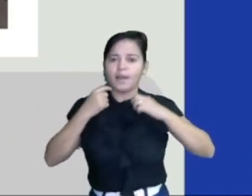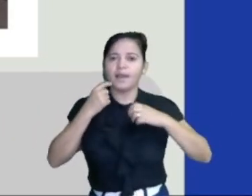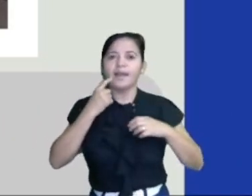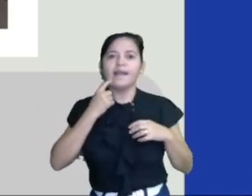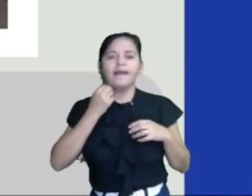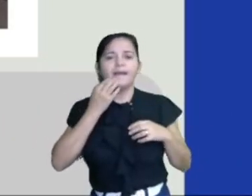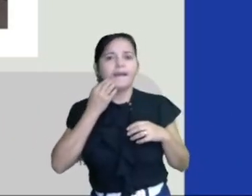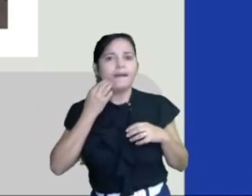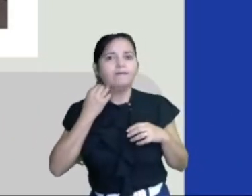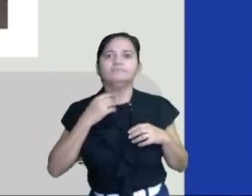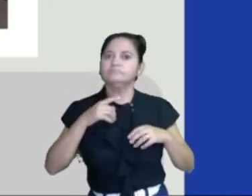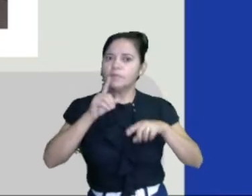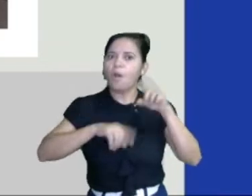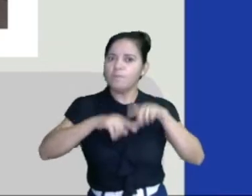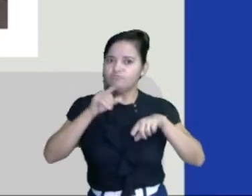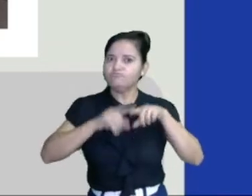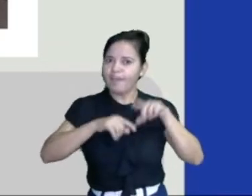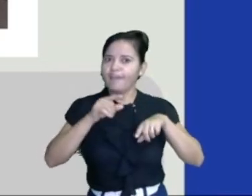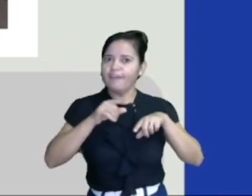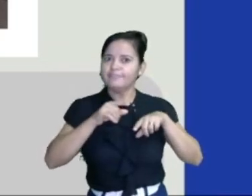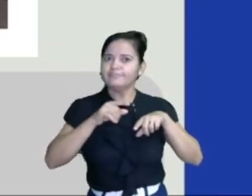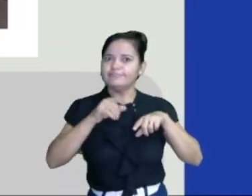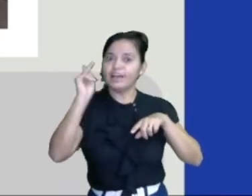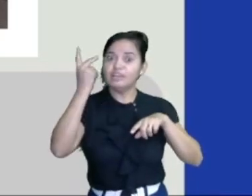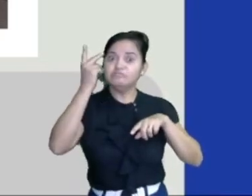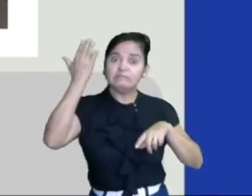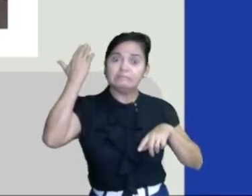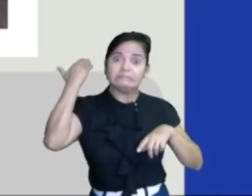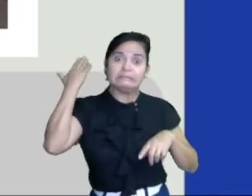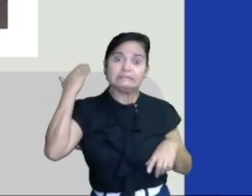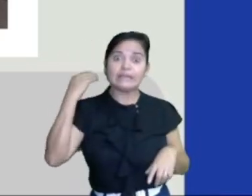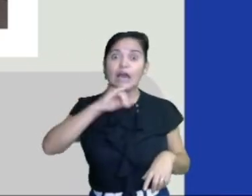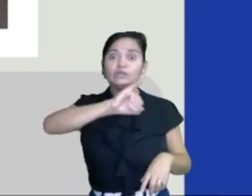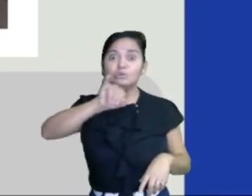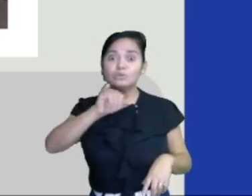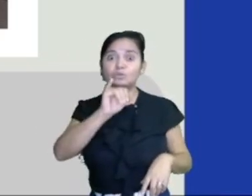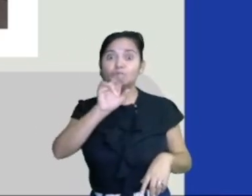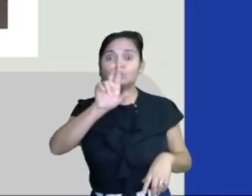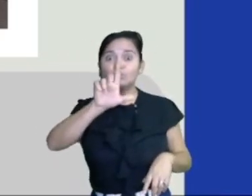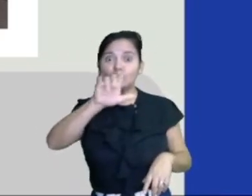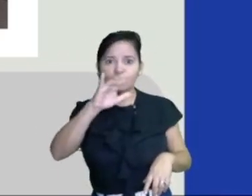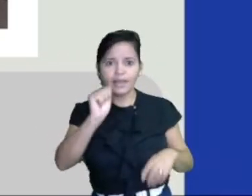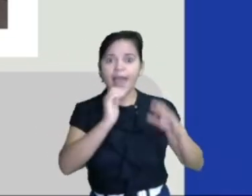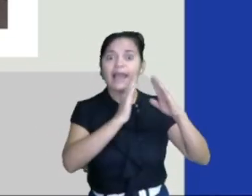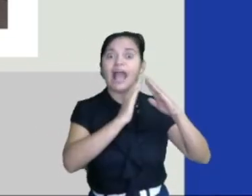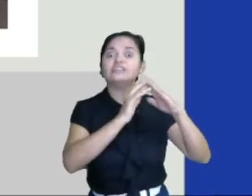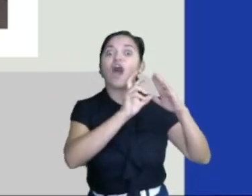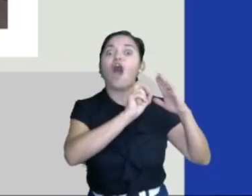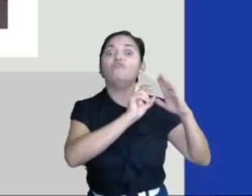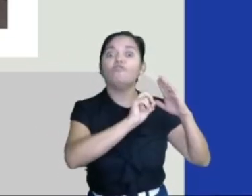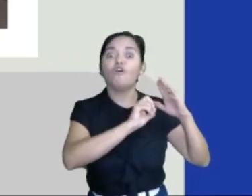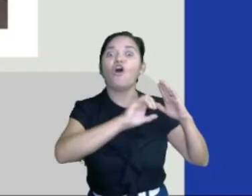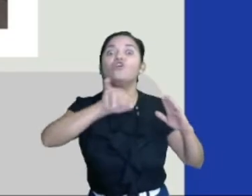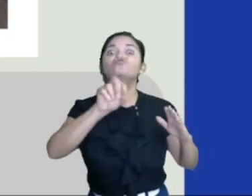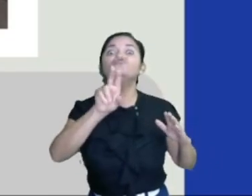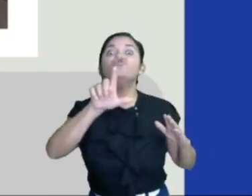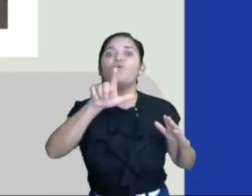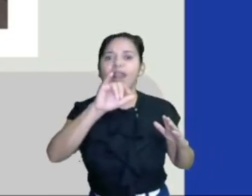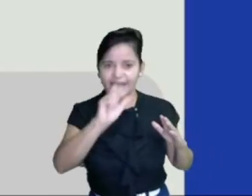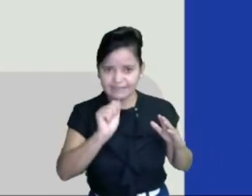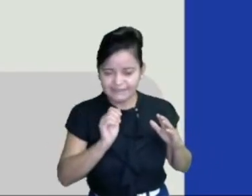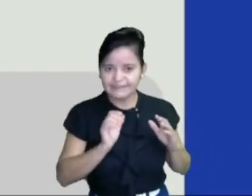esses eram os objetos que tinha lá na história de Júlia, lá na história da casa da avó de Júlia, certo?